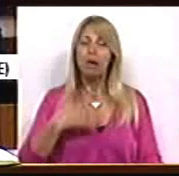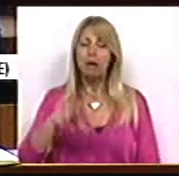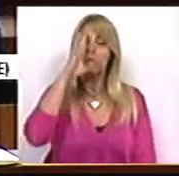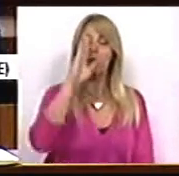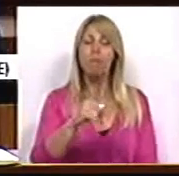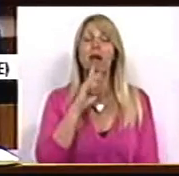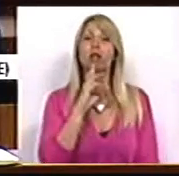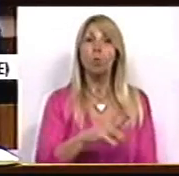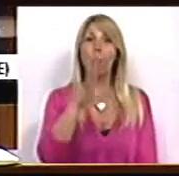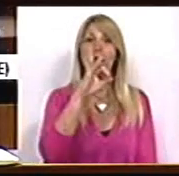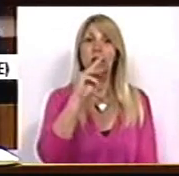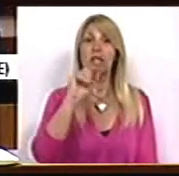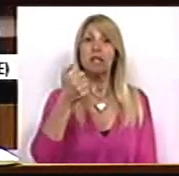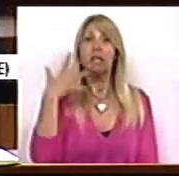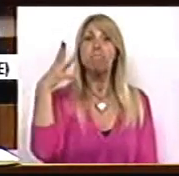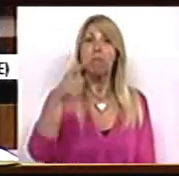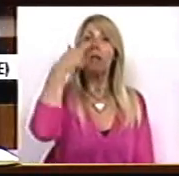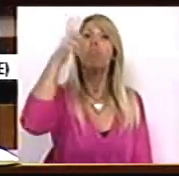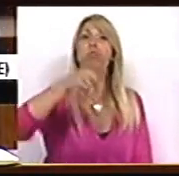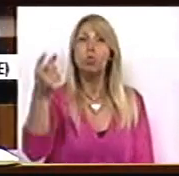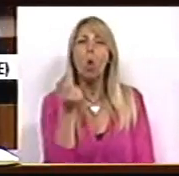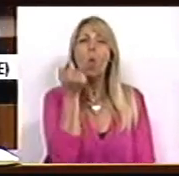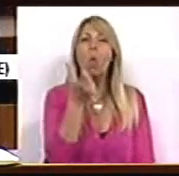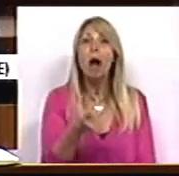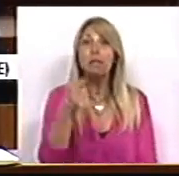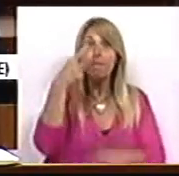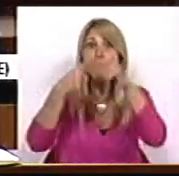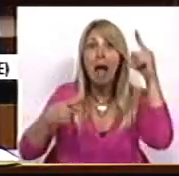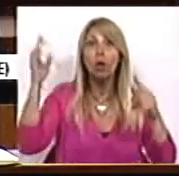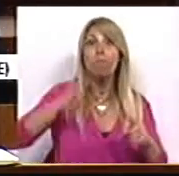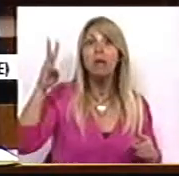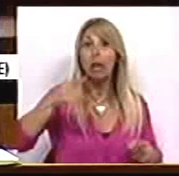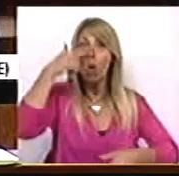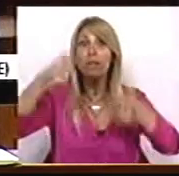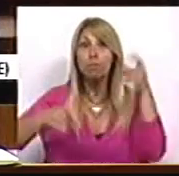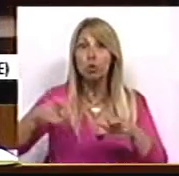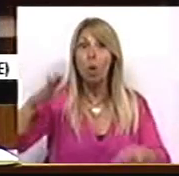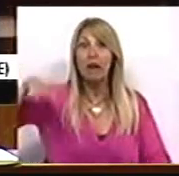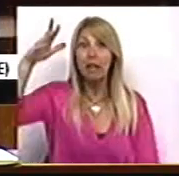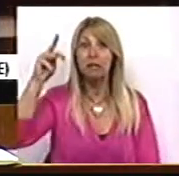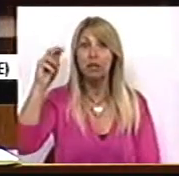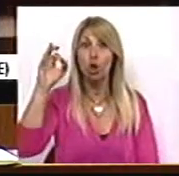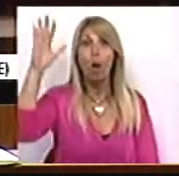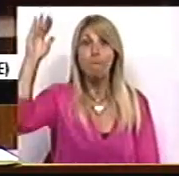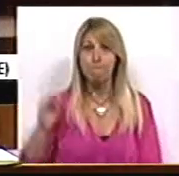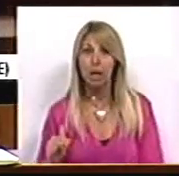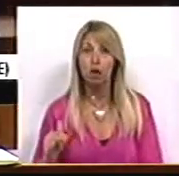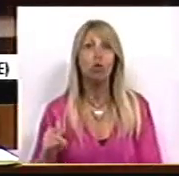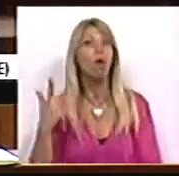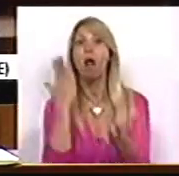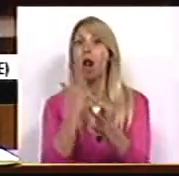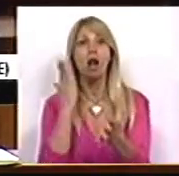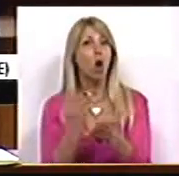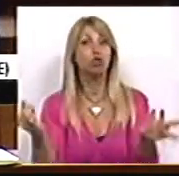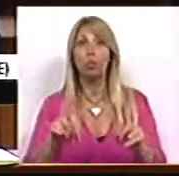mil pessoas, quase meio milhão de pessoas que estão abaixo dos 34 anos de idade e que não estudam